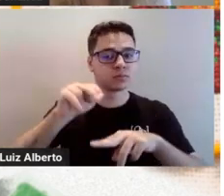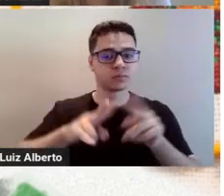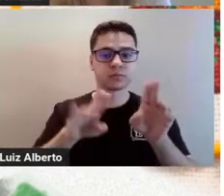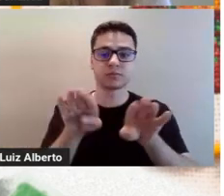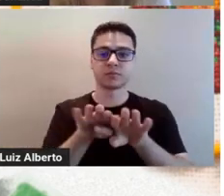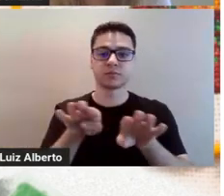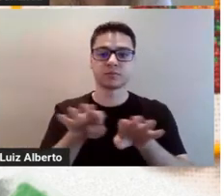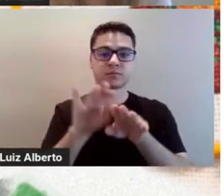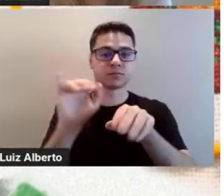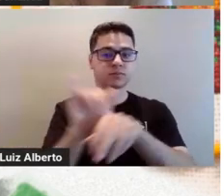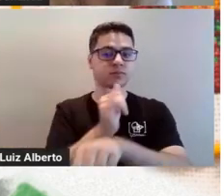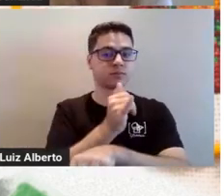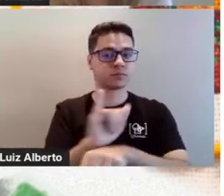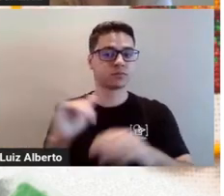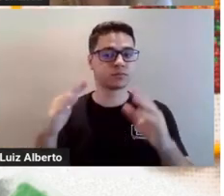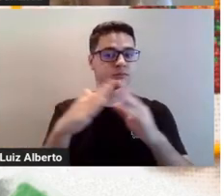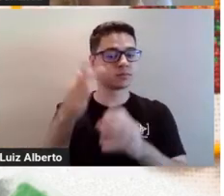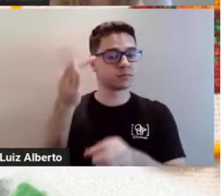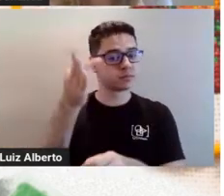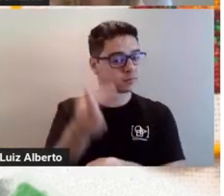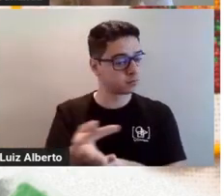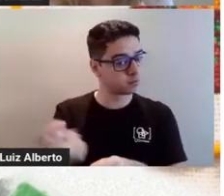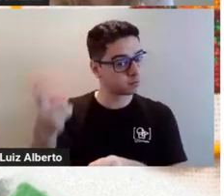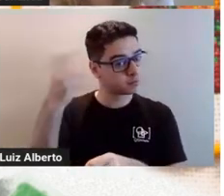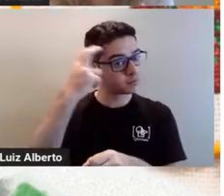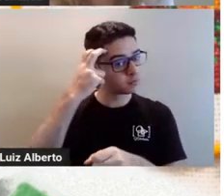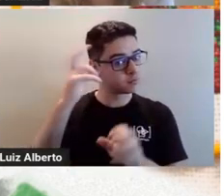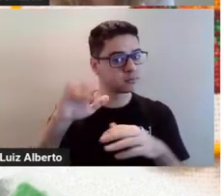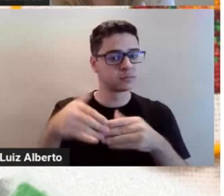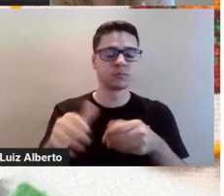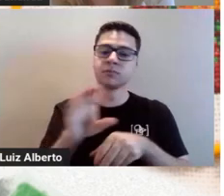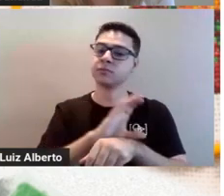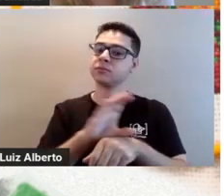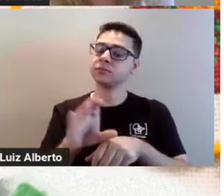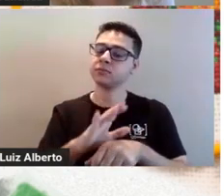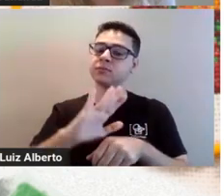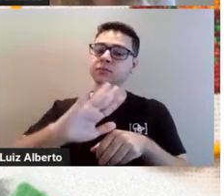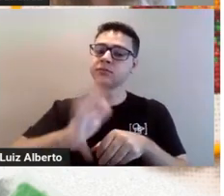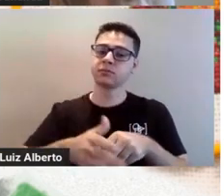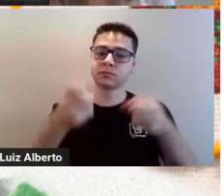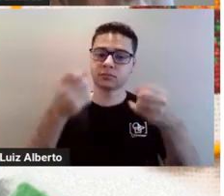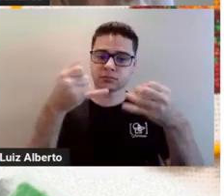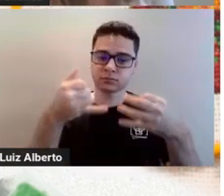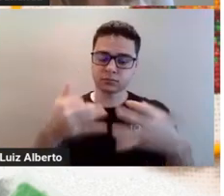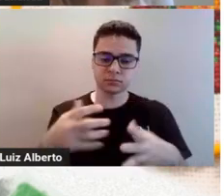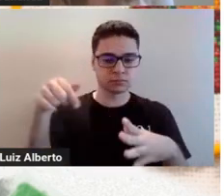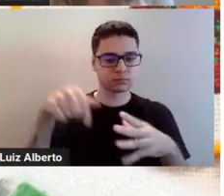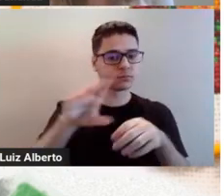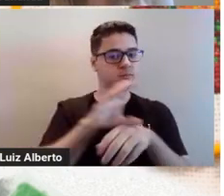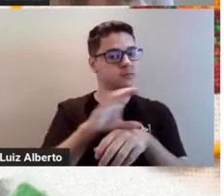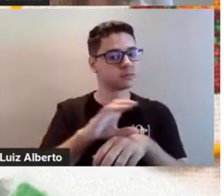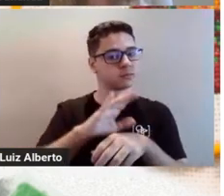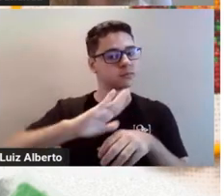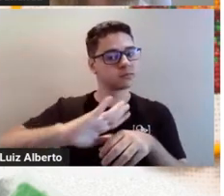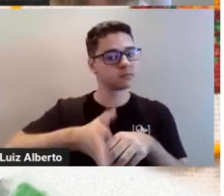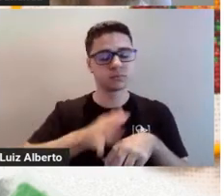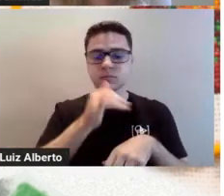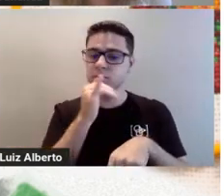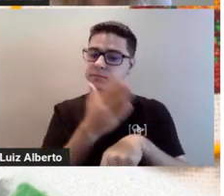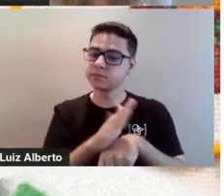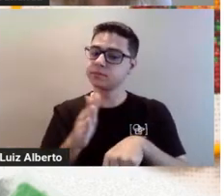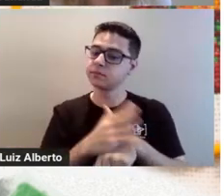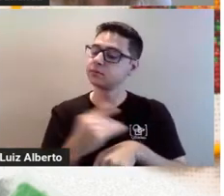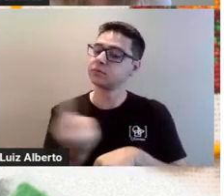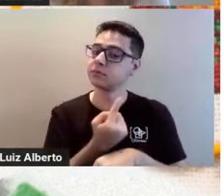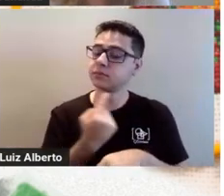vocês podem assistir se vocês quiserem. Ele foi um curso mais teórico e esse curso vai ser um curso prático, onde a gente vai